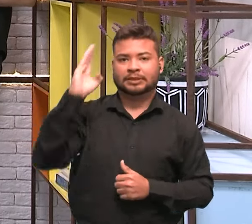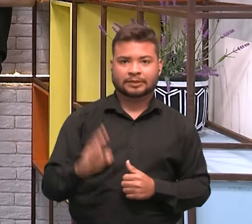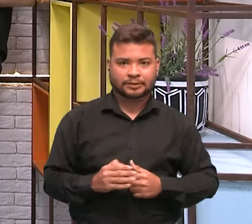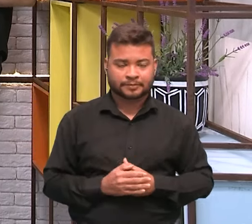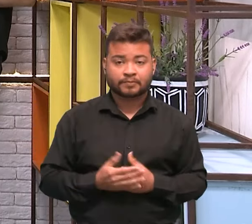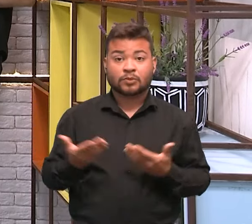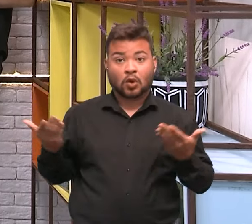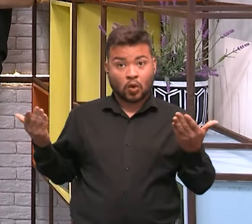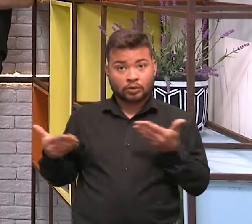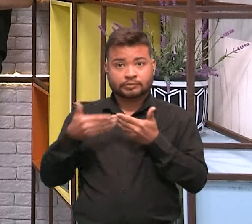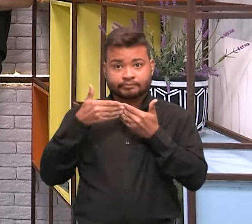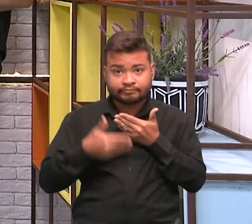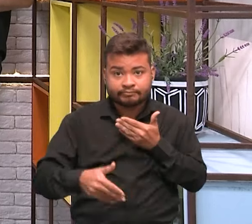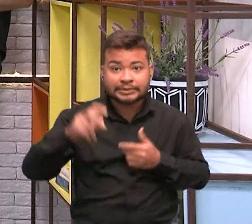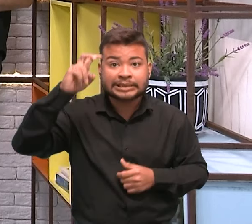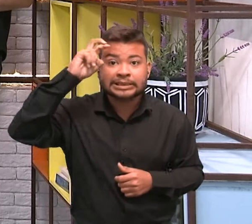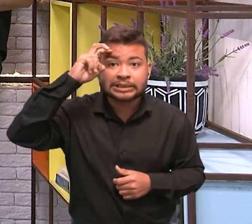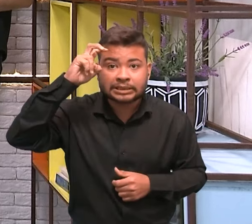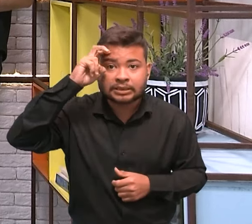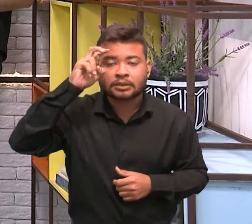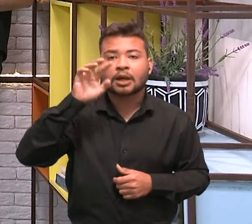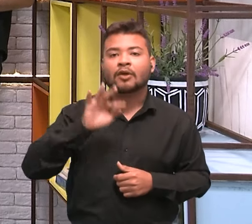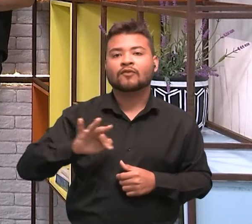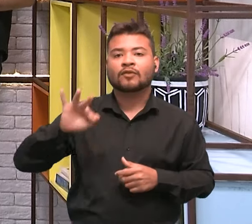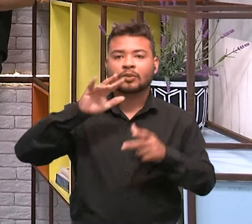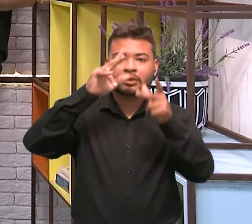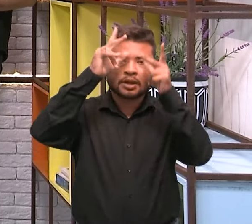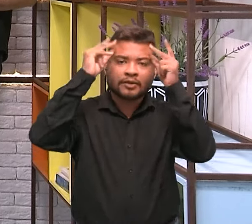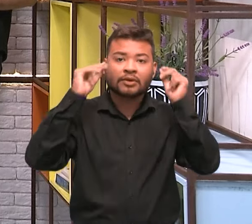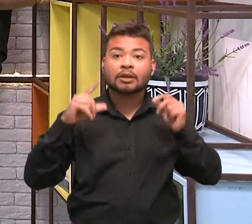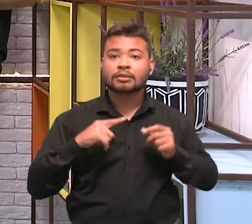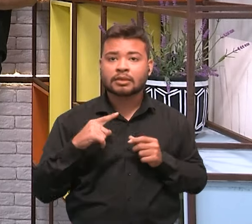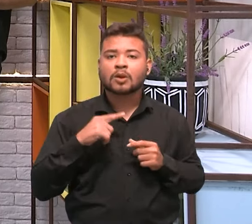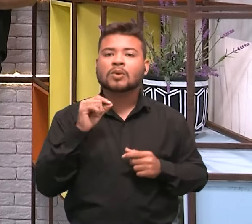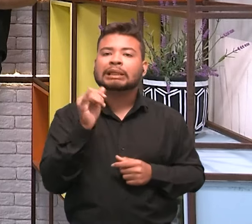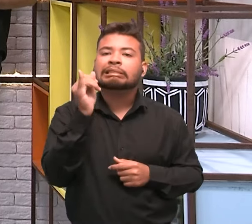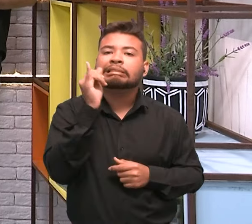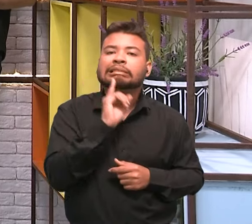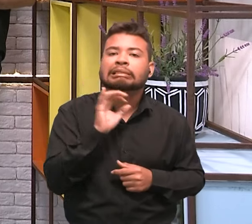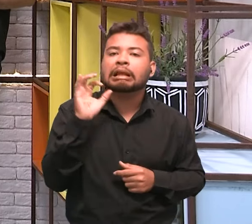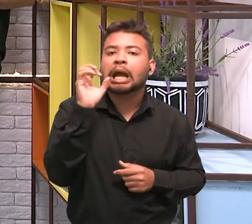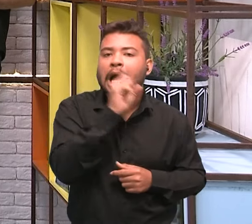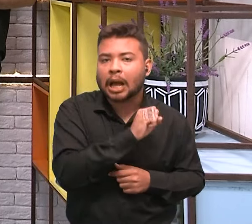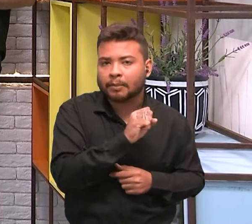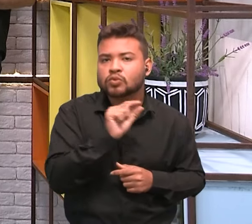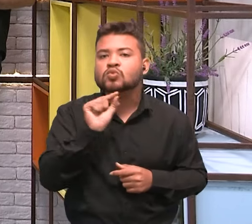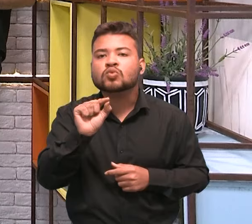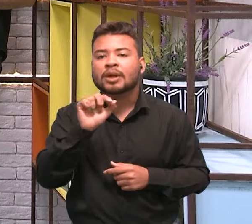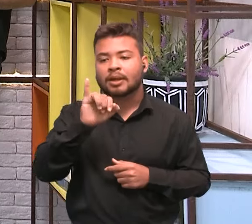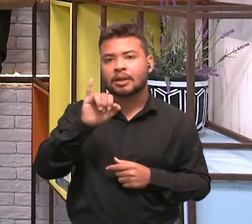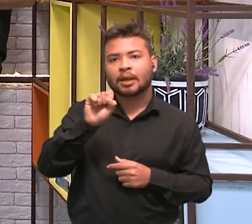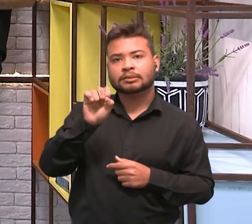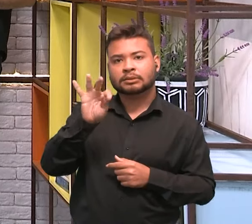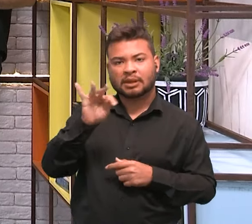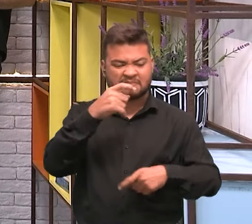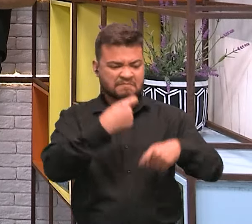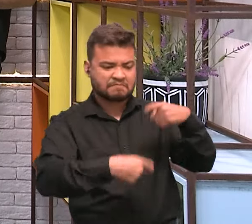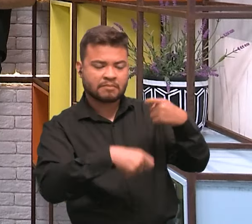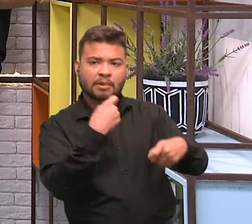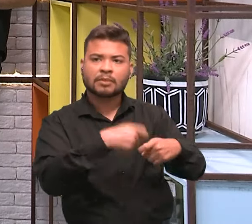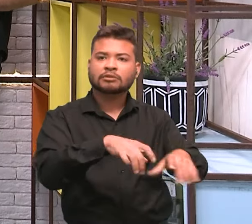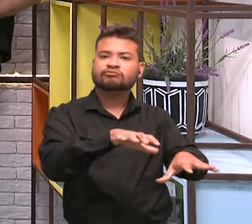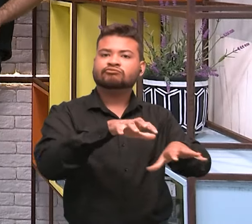Faculdade de Enfermagem vai promover serviços de testagem rápida para infecções sexualmente transmissíveis, as ISTs.